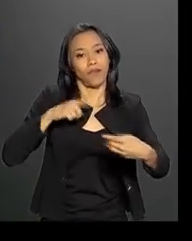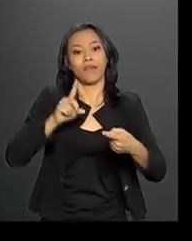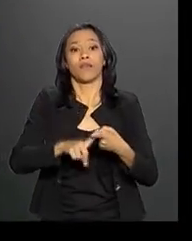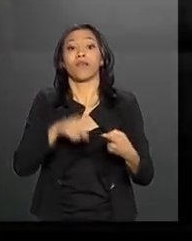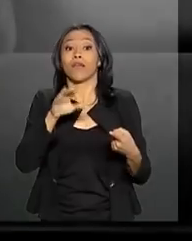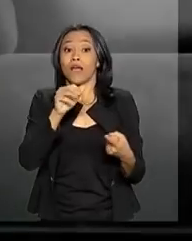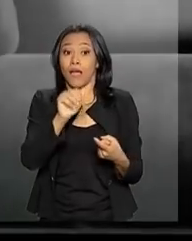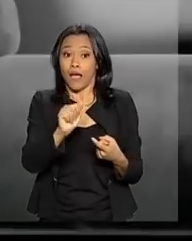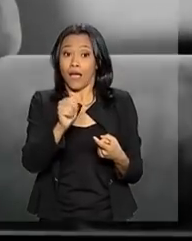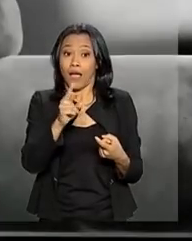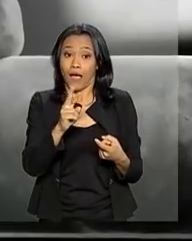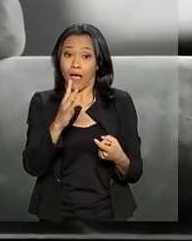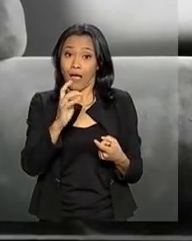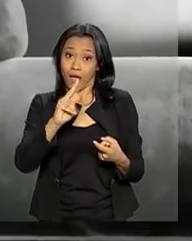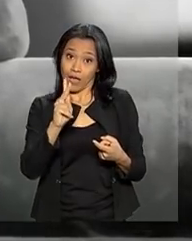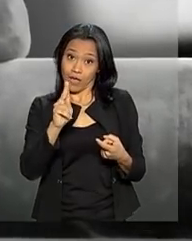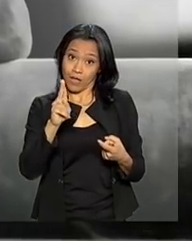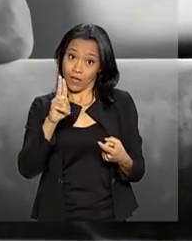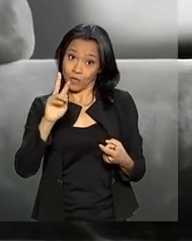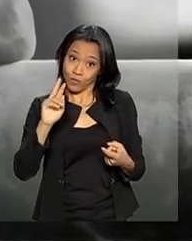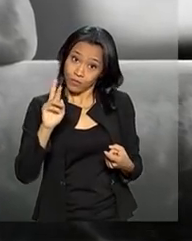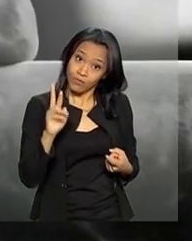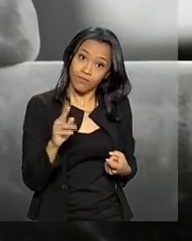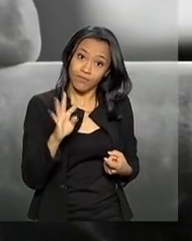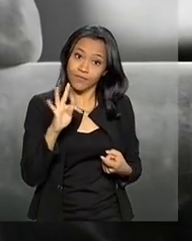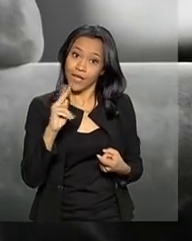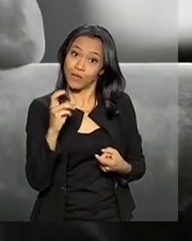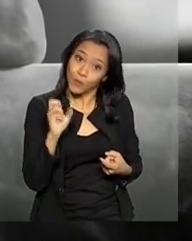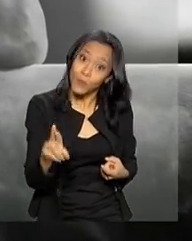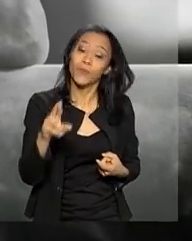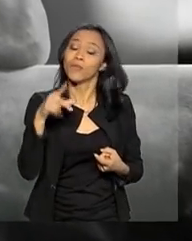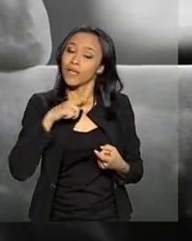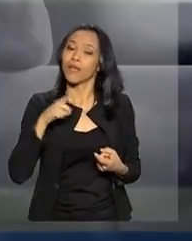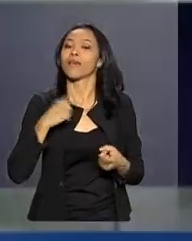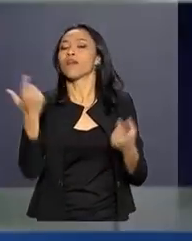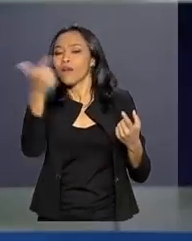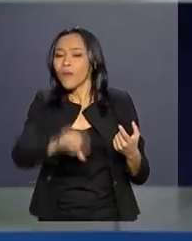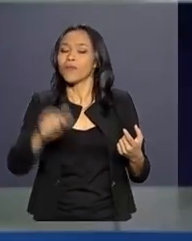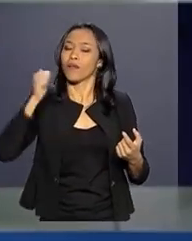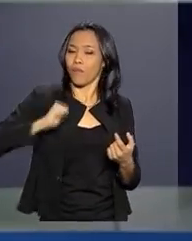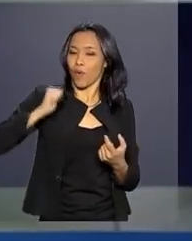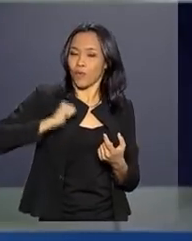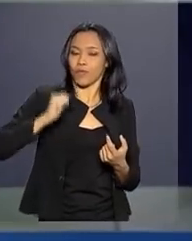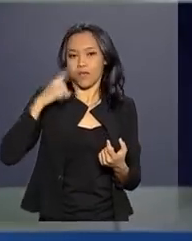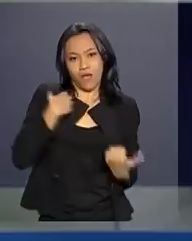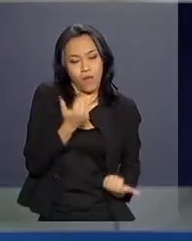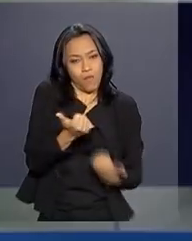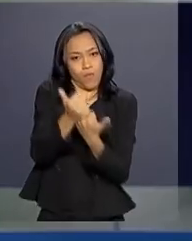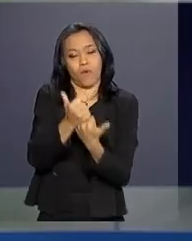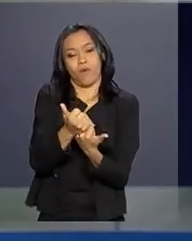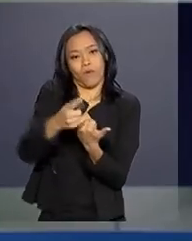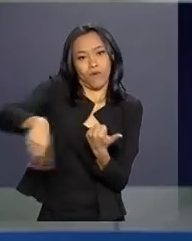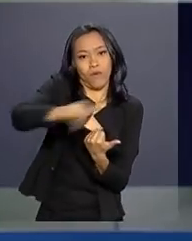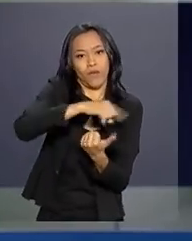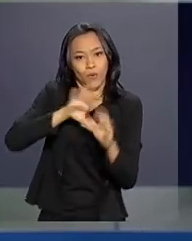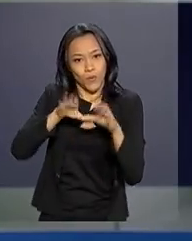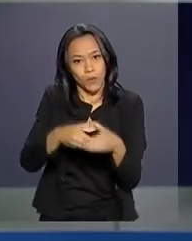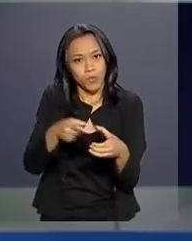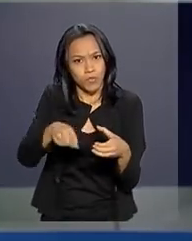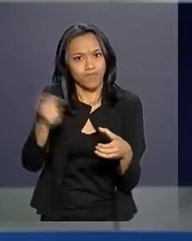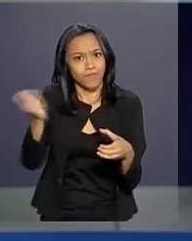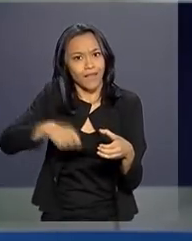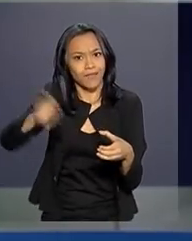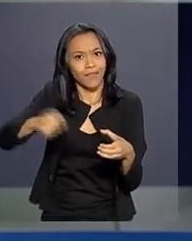Zanetti, favorito na competição. A Bolsa Pódio é uma categoria do programa Bolsa Atleta, que apoia esportistas com chances de